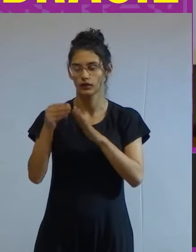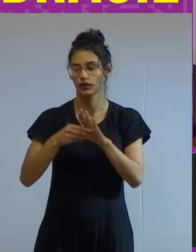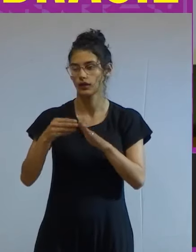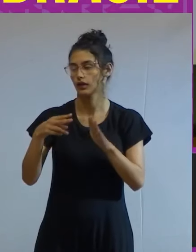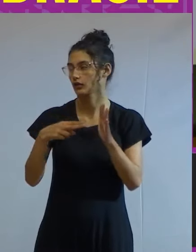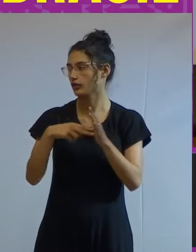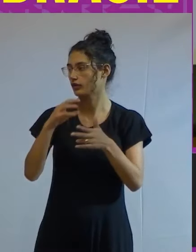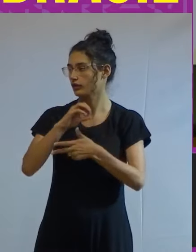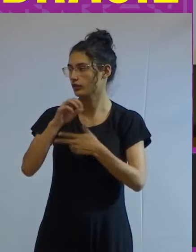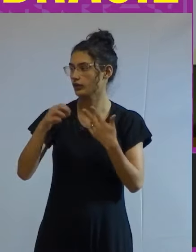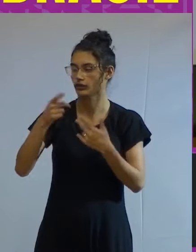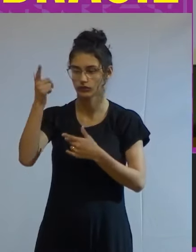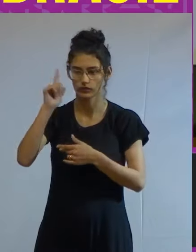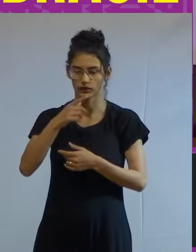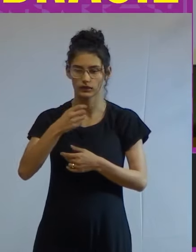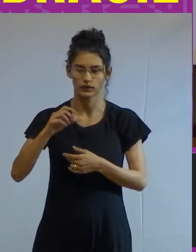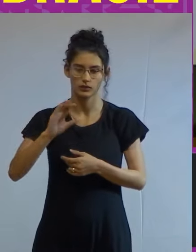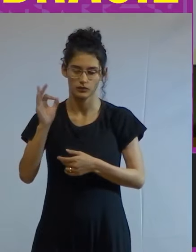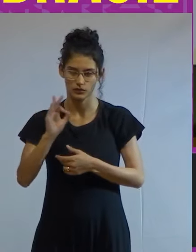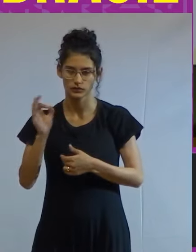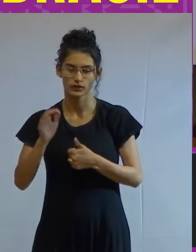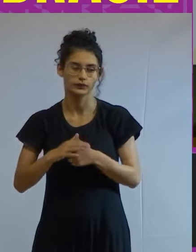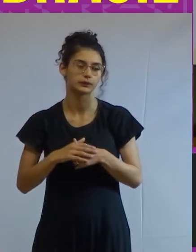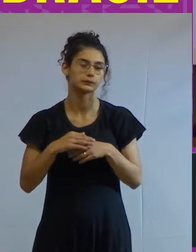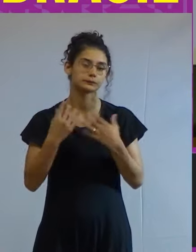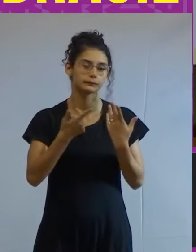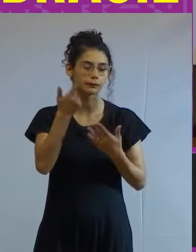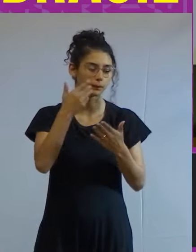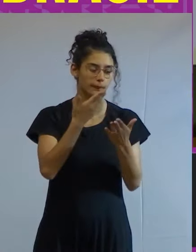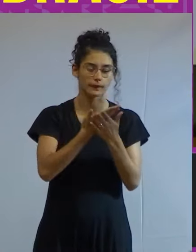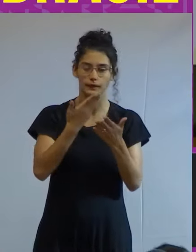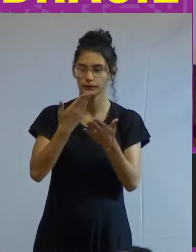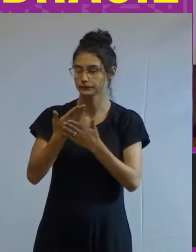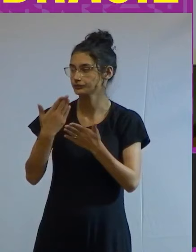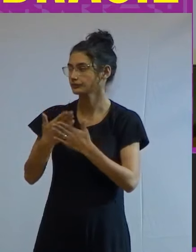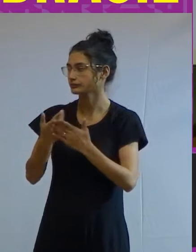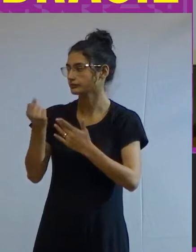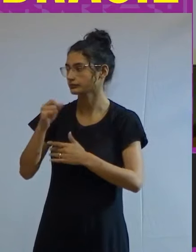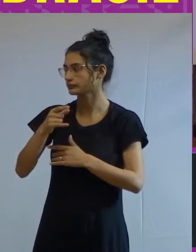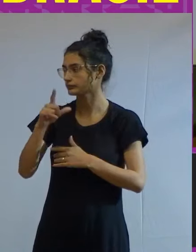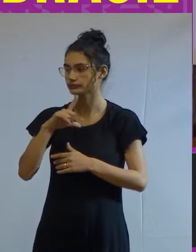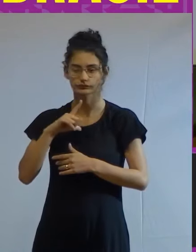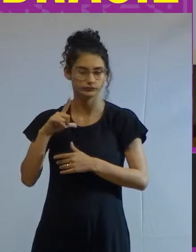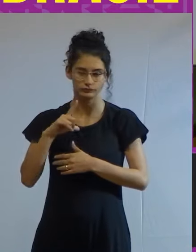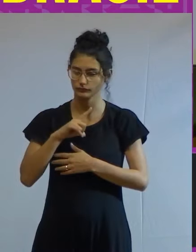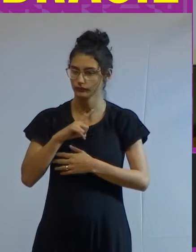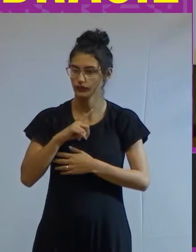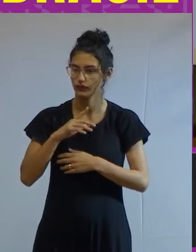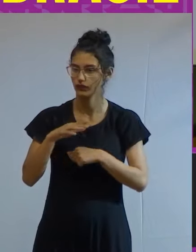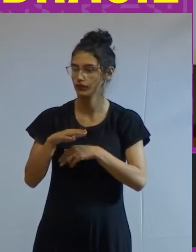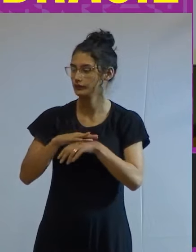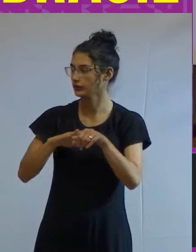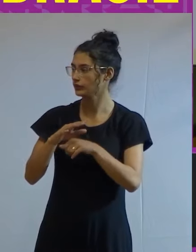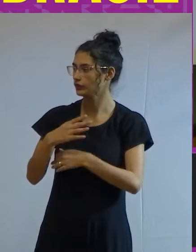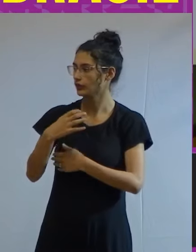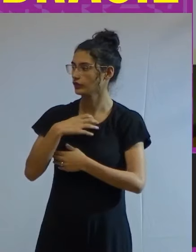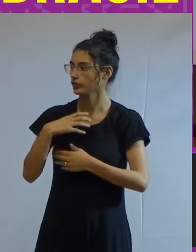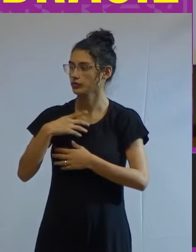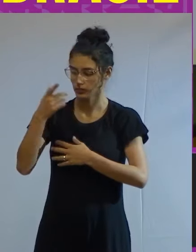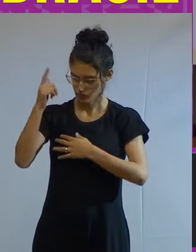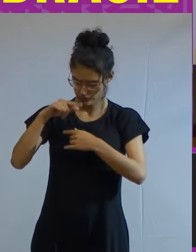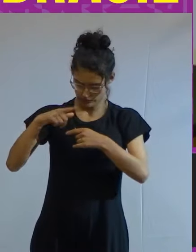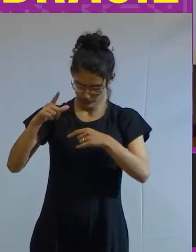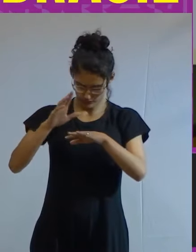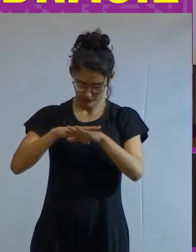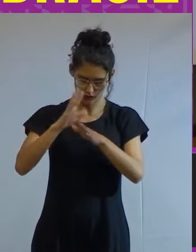consegui a bolsa 100% lá e aí eu consegui estudar mas se eu não tivesse falado vou dar um jeito para eu conseguir para